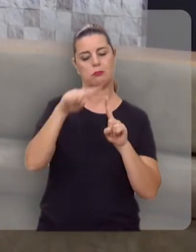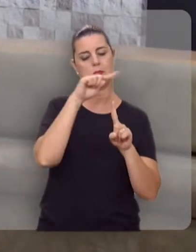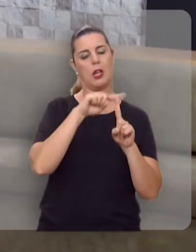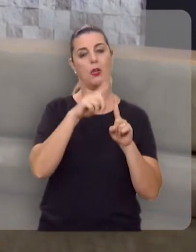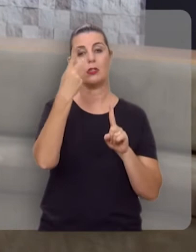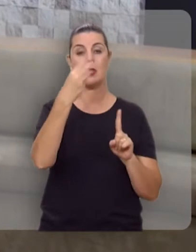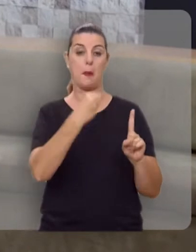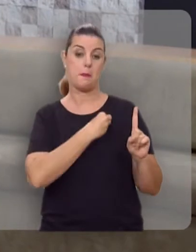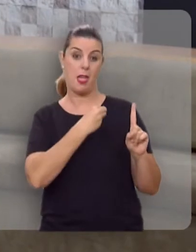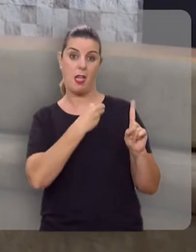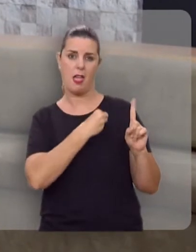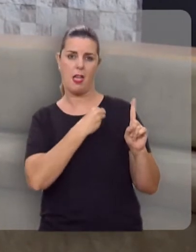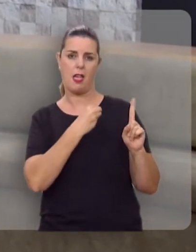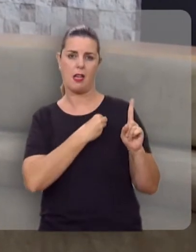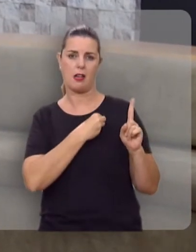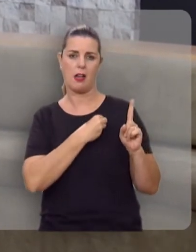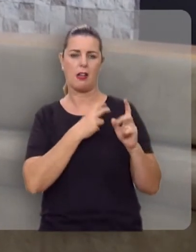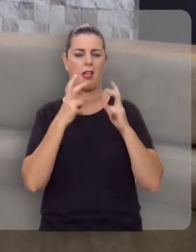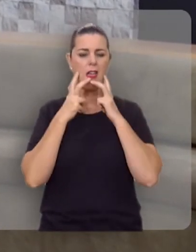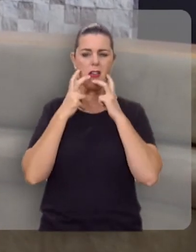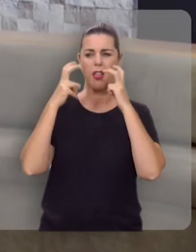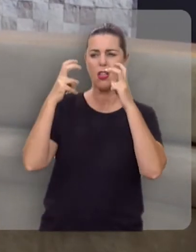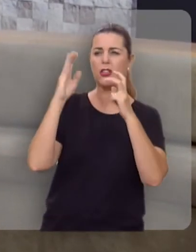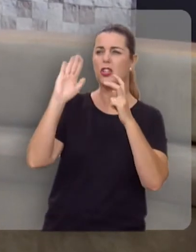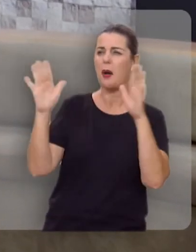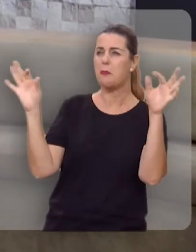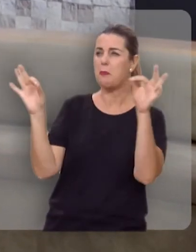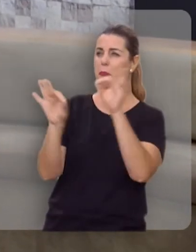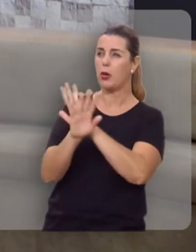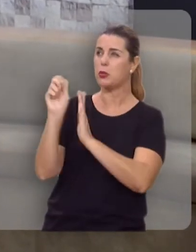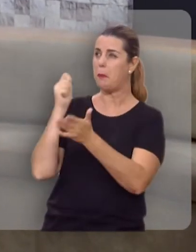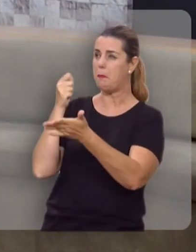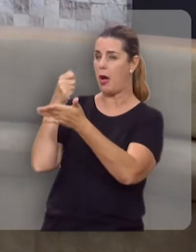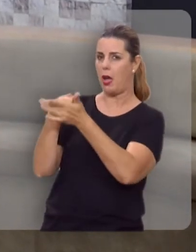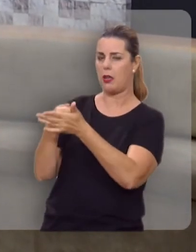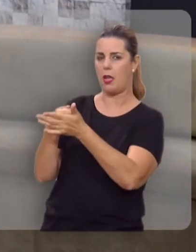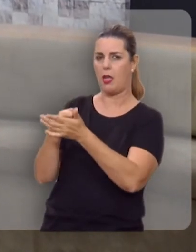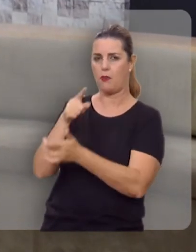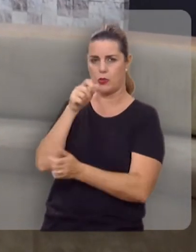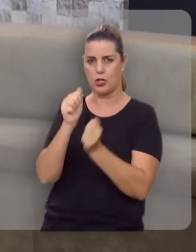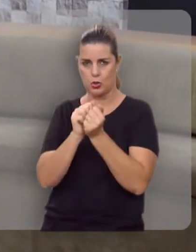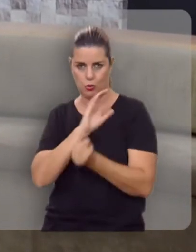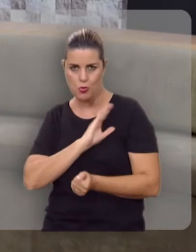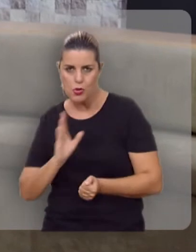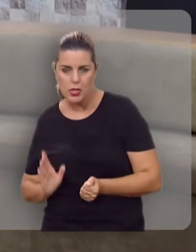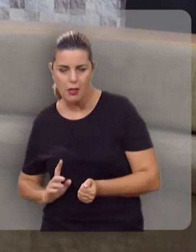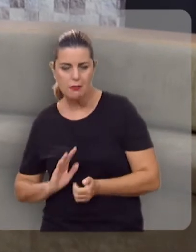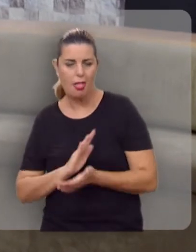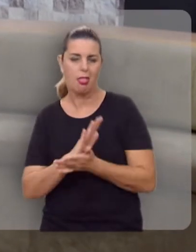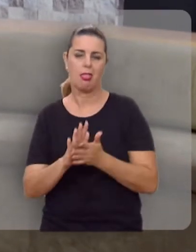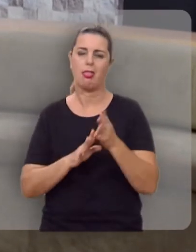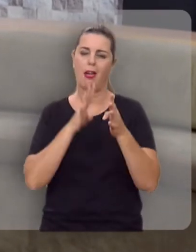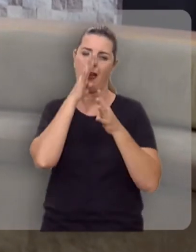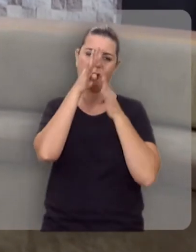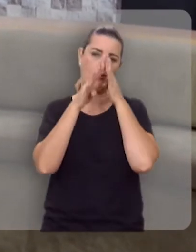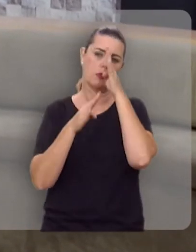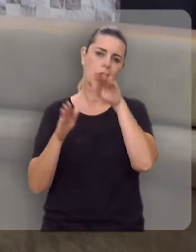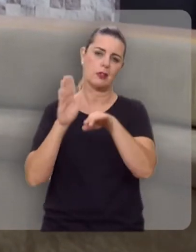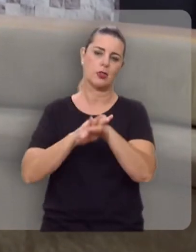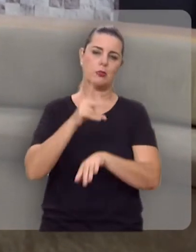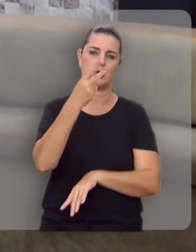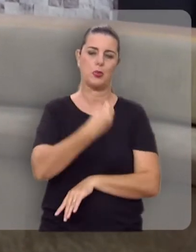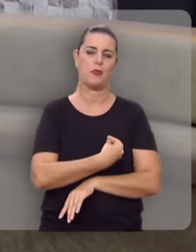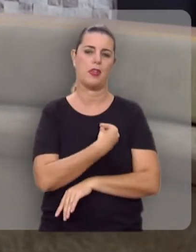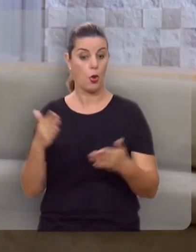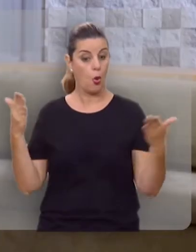madeiro, os seus pecados. E deu um grande brado. Está consumado. Está pago. Se você está em Cristo, nenhuma condenação haverá